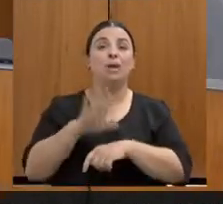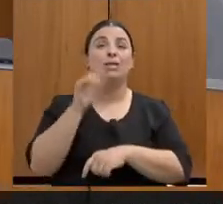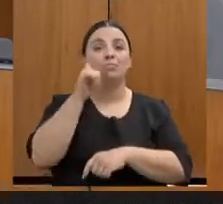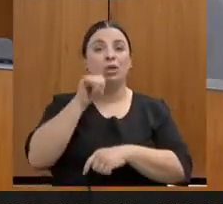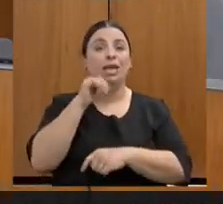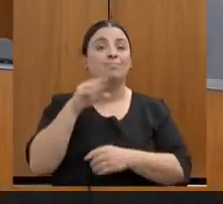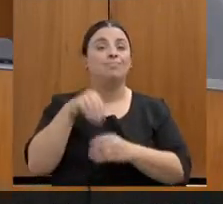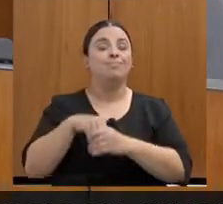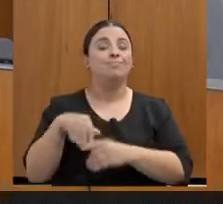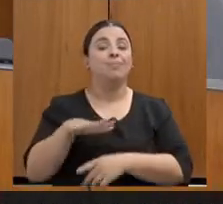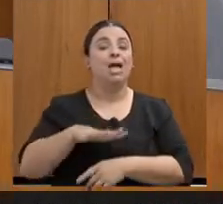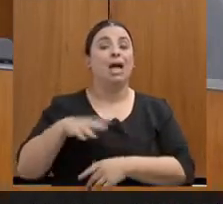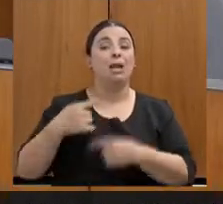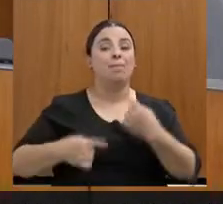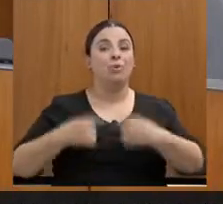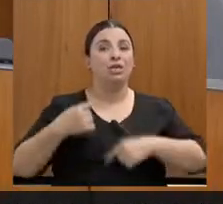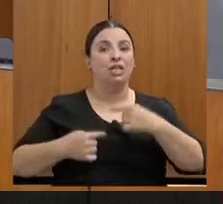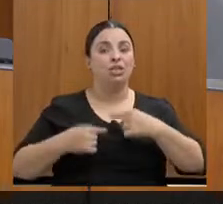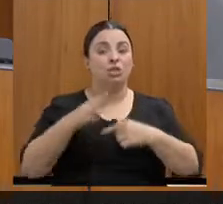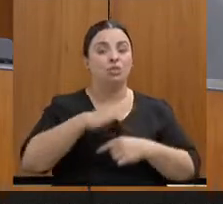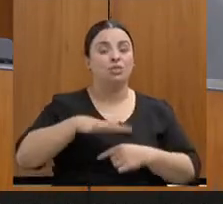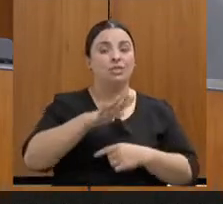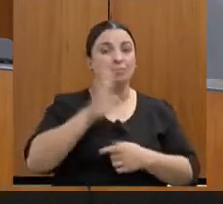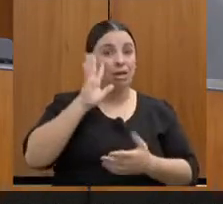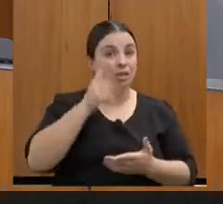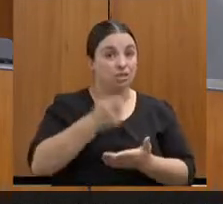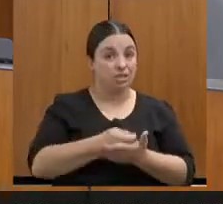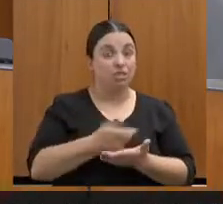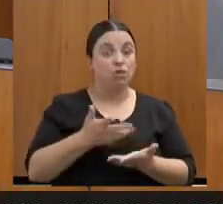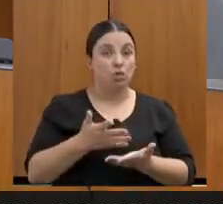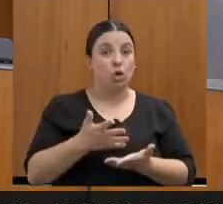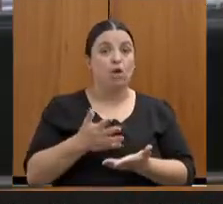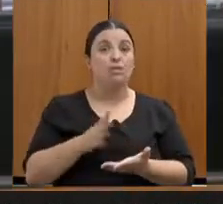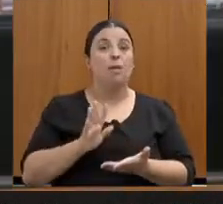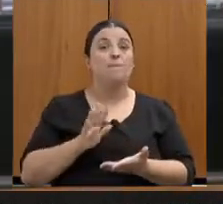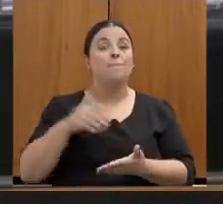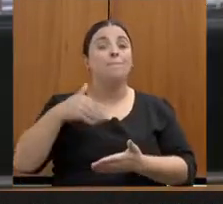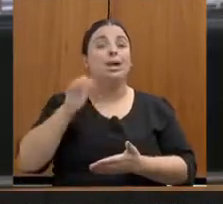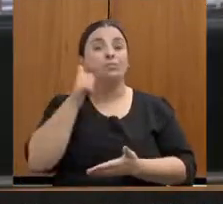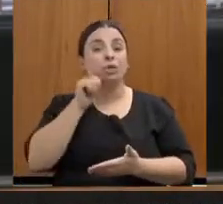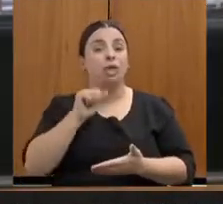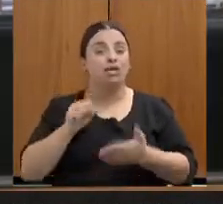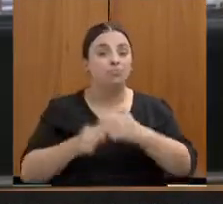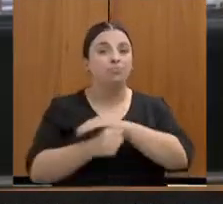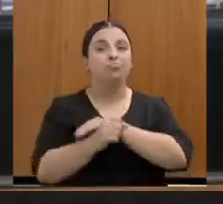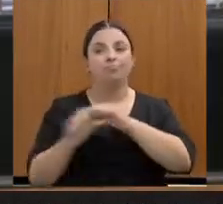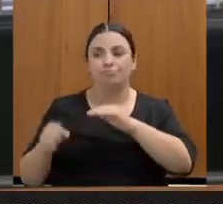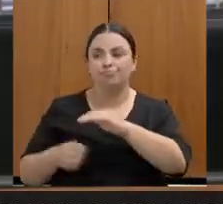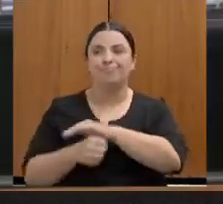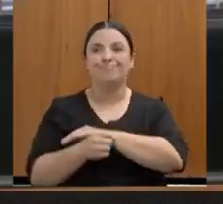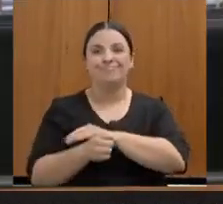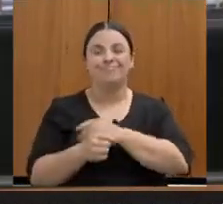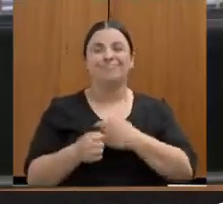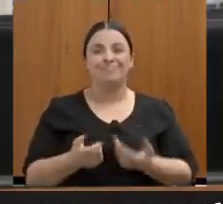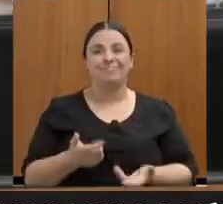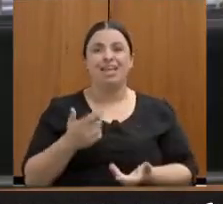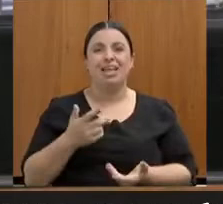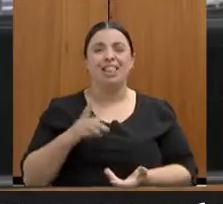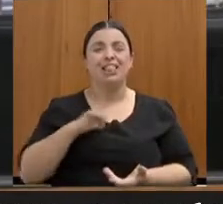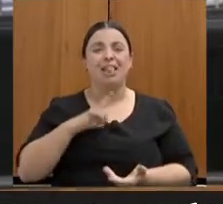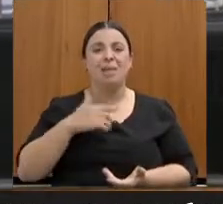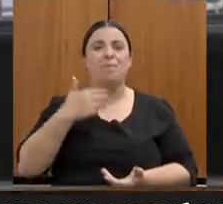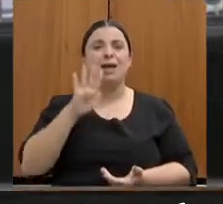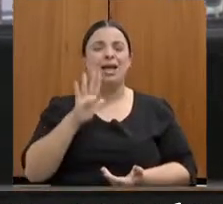política, mais mulheres em espaços de decisão, mais mulheres em espaços de decisões políticas, da importância do